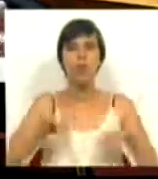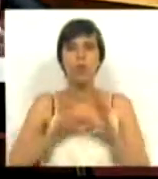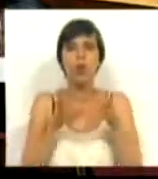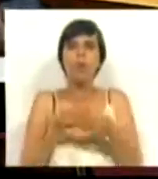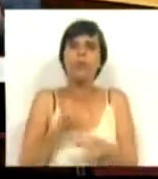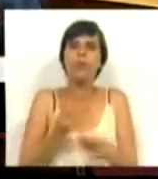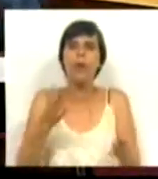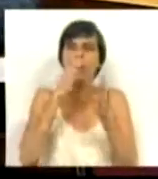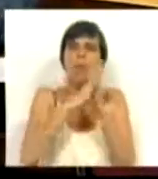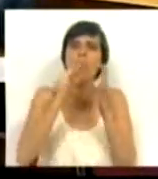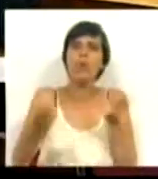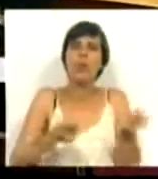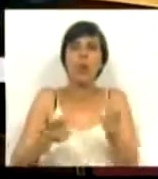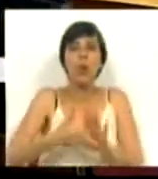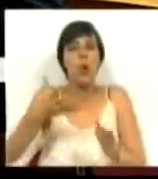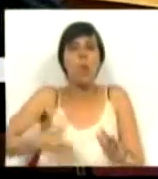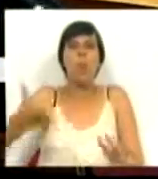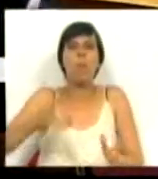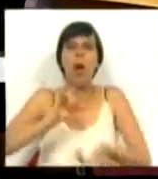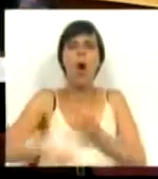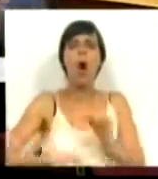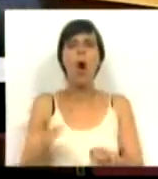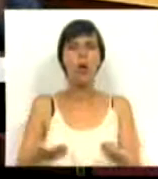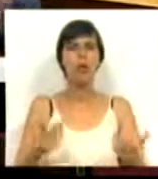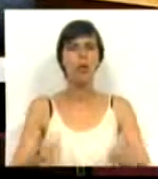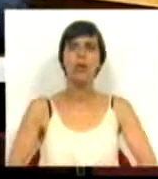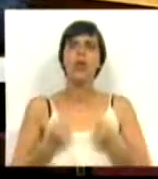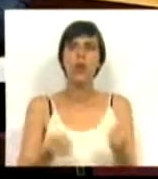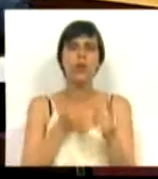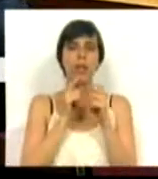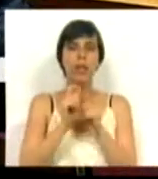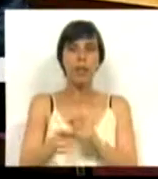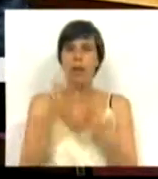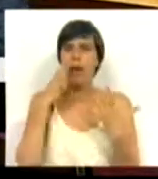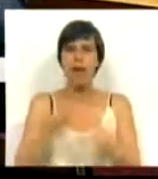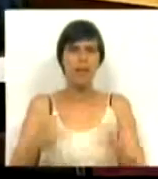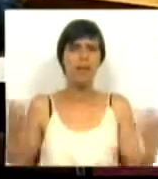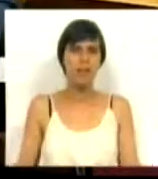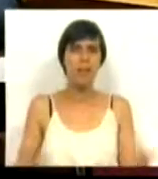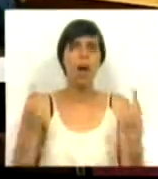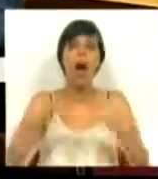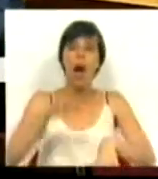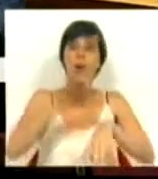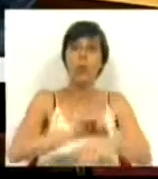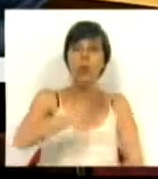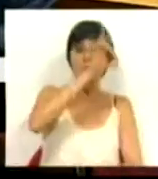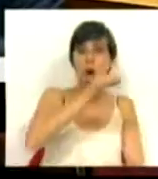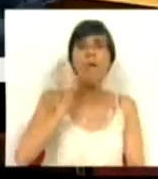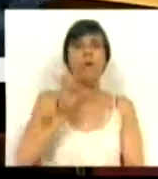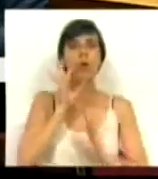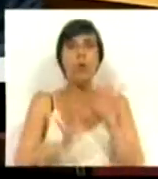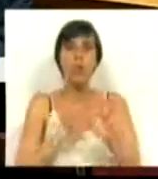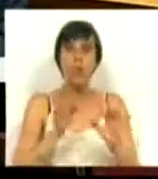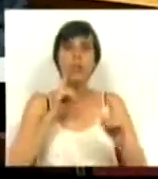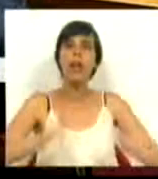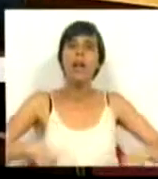grupo de trabalho? Mas que modelo de gestão tão complexo será esse que não se consegue definir? O modelo de gestão é simples. Há doentes no Norte que precisam de cuidados